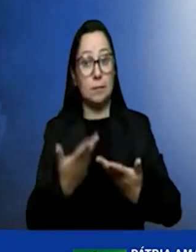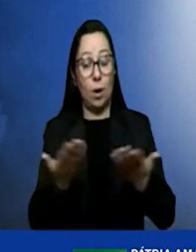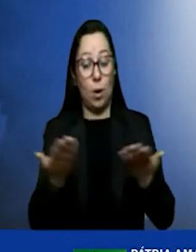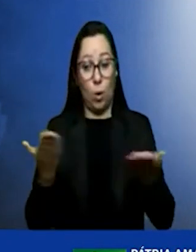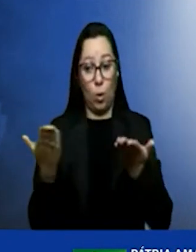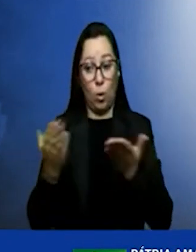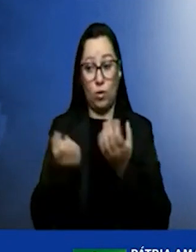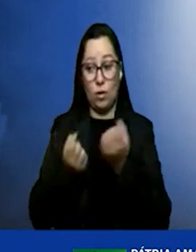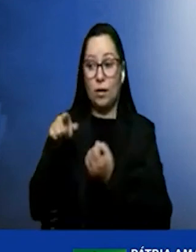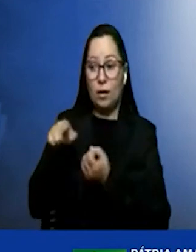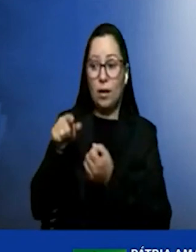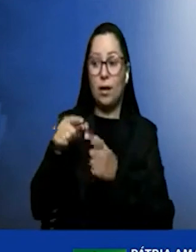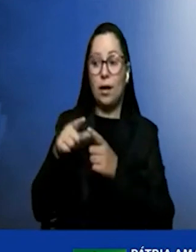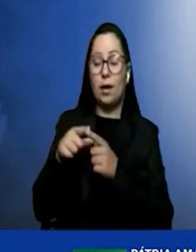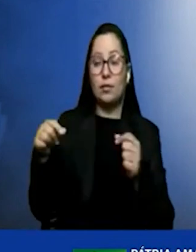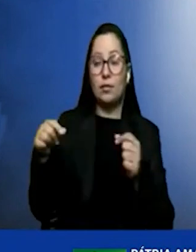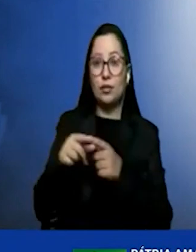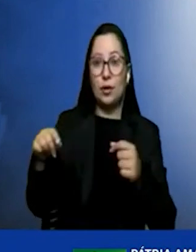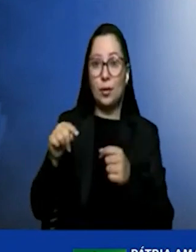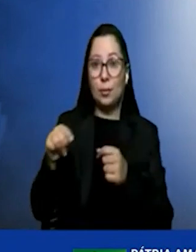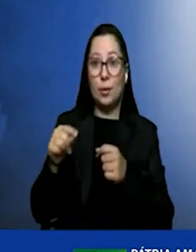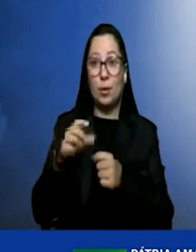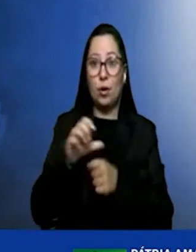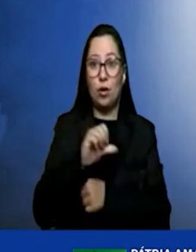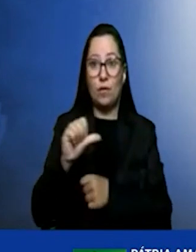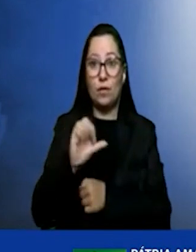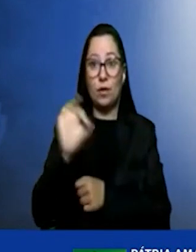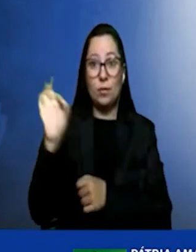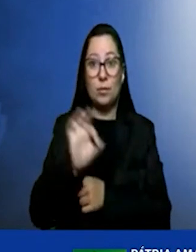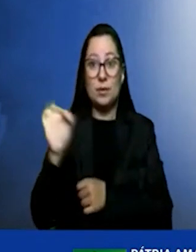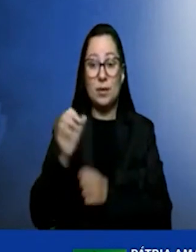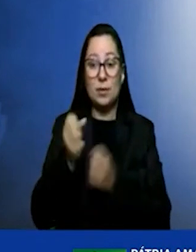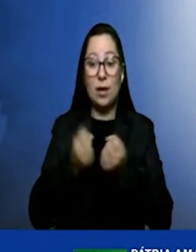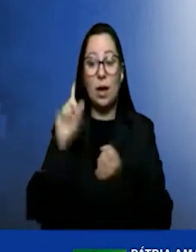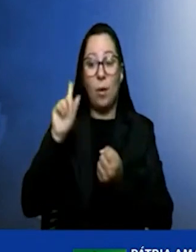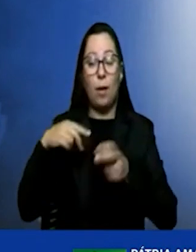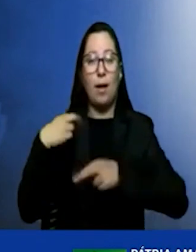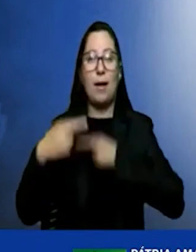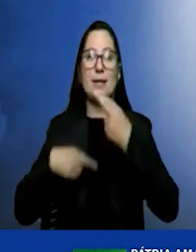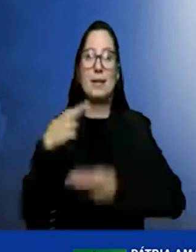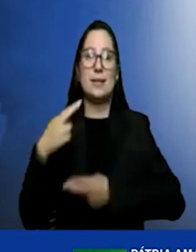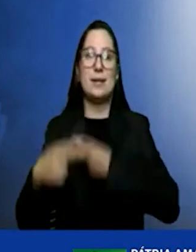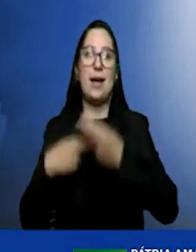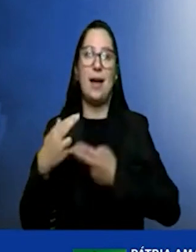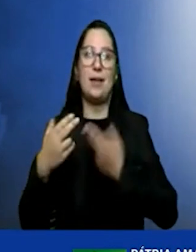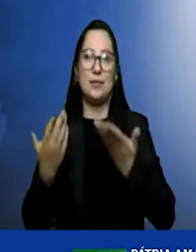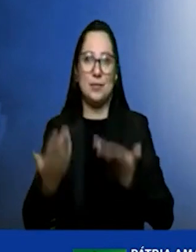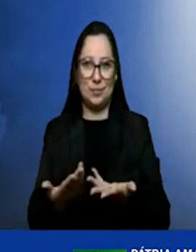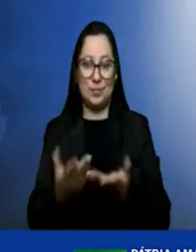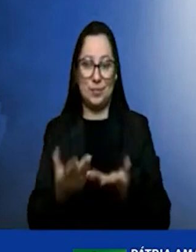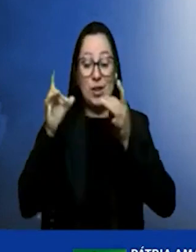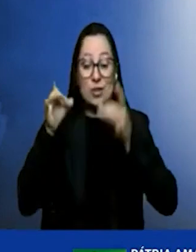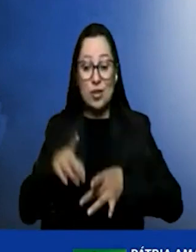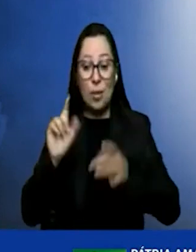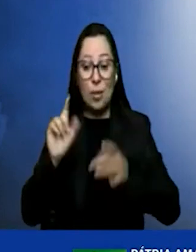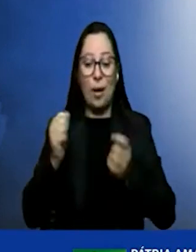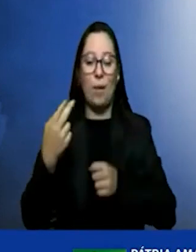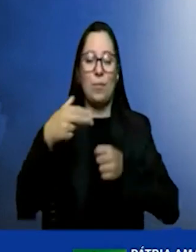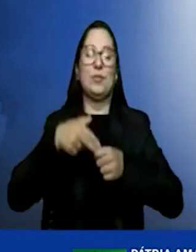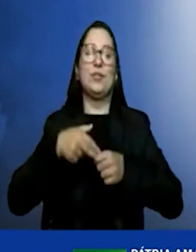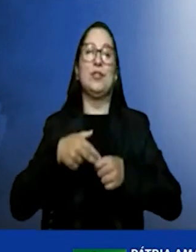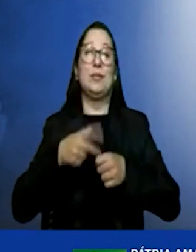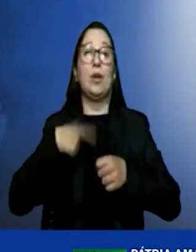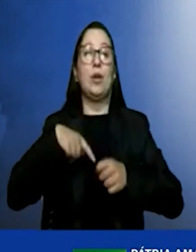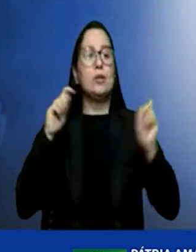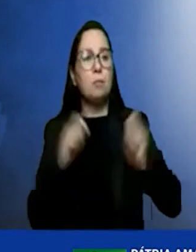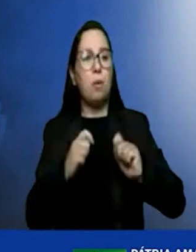99% dos carros são reciclados. O que sobra vira combustível. Portanto, a gente tem condições no mundo de ter